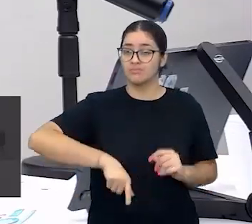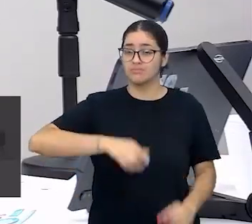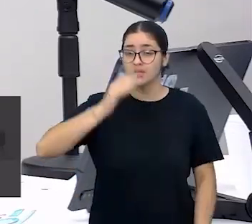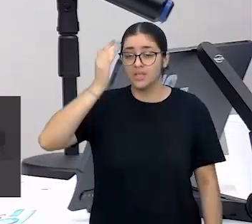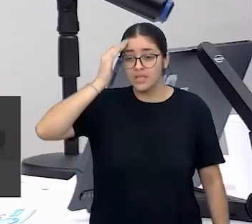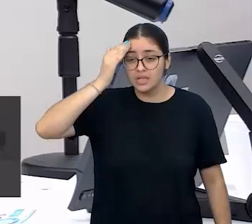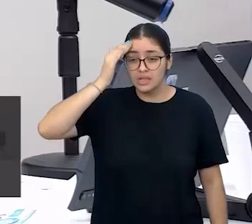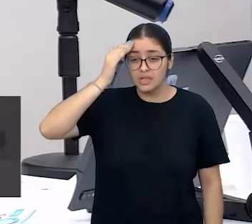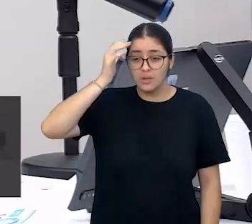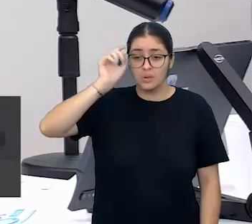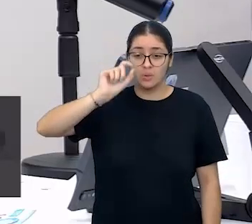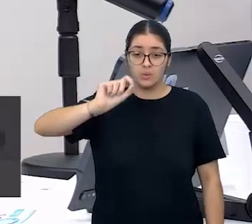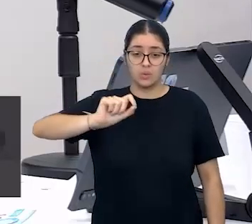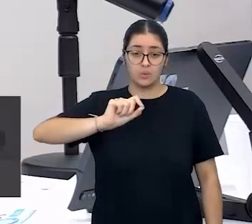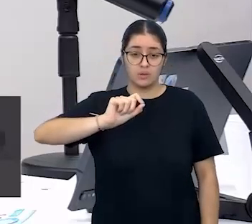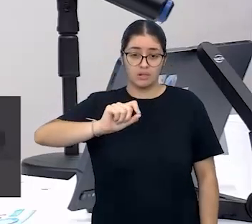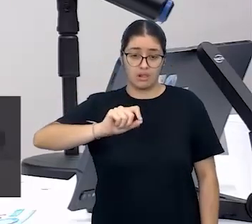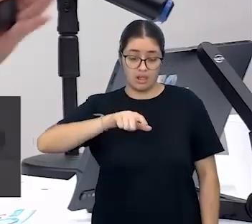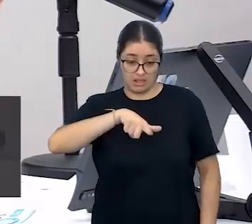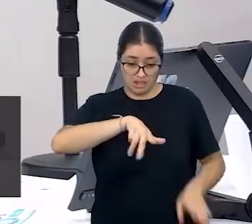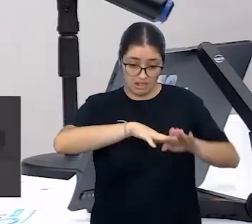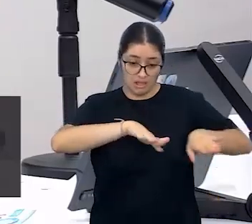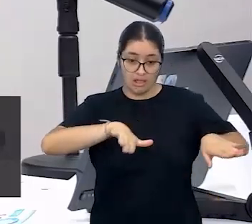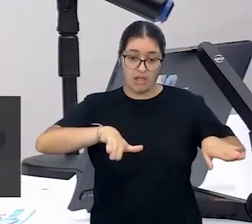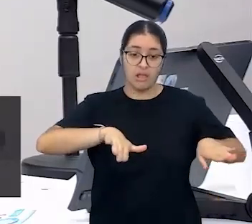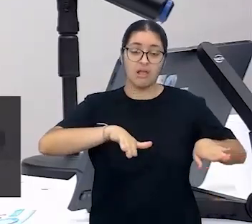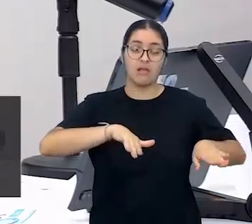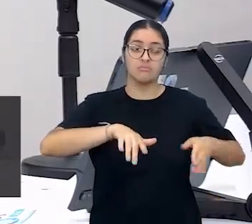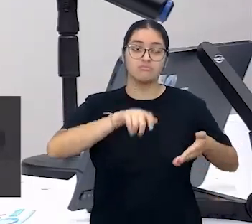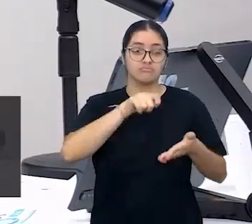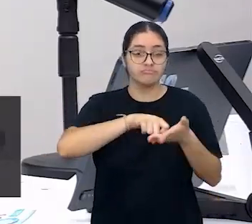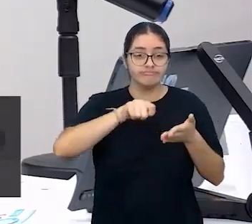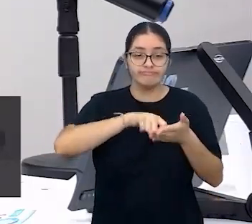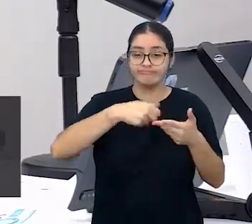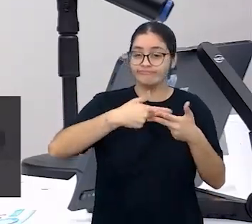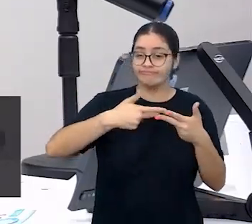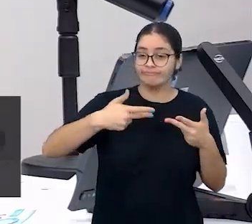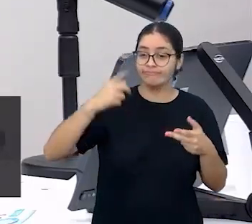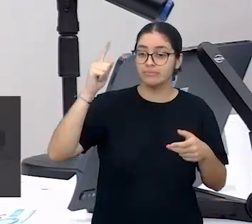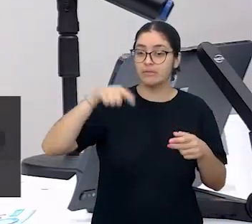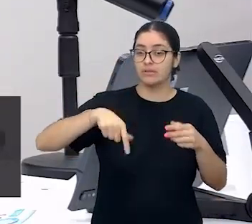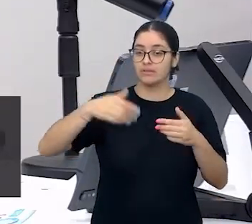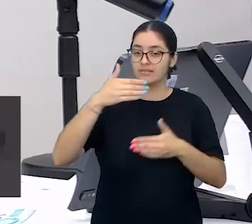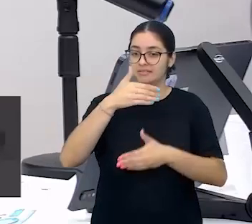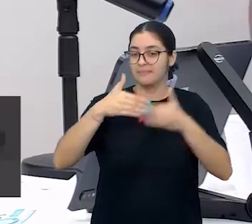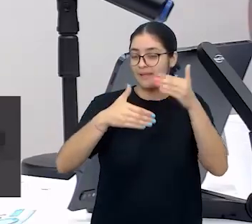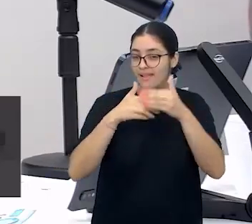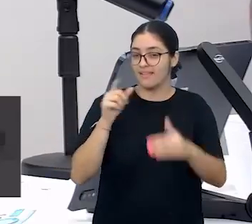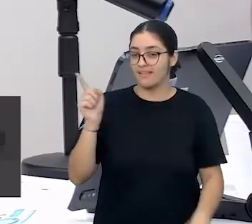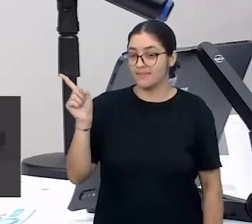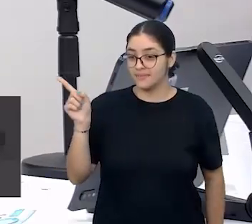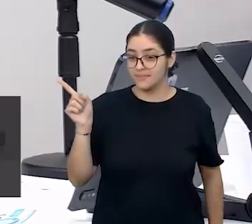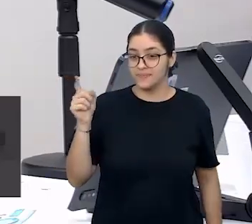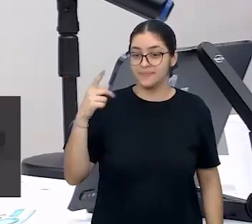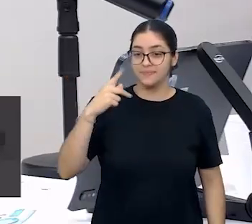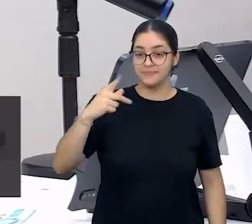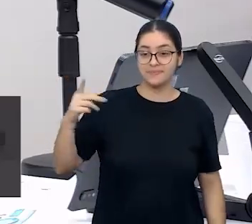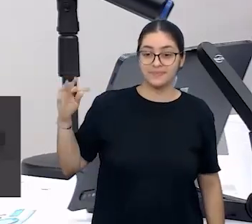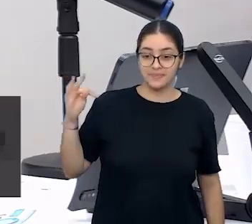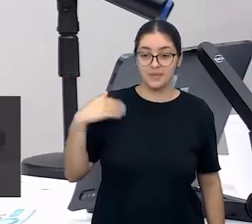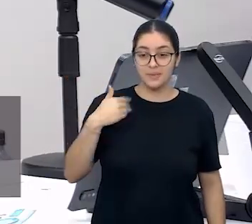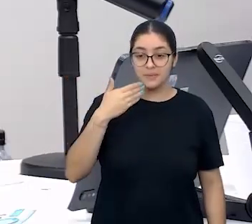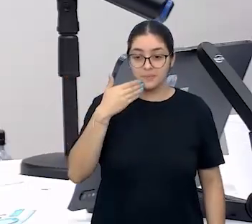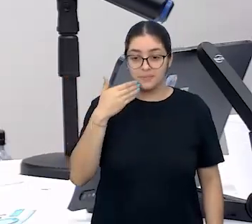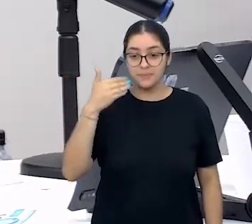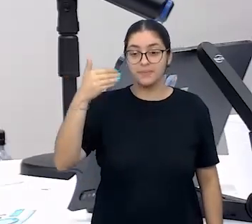o que a criança registra e como registra, que é o que está no PPT, que eu gostaria que socializassem